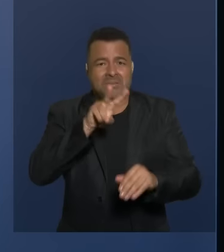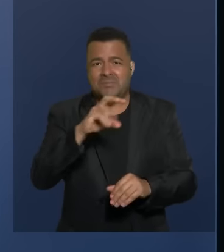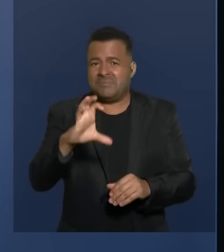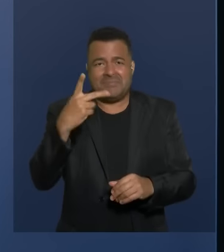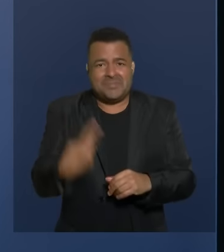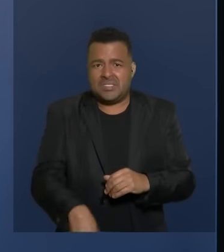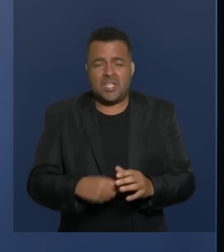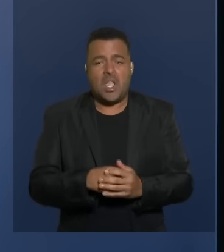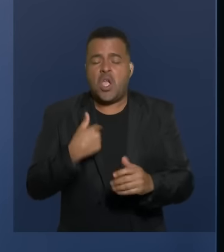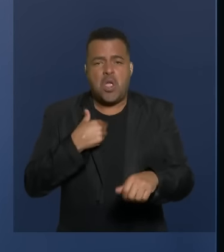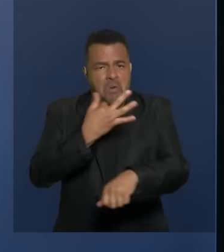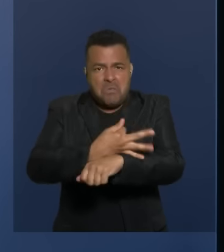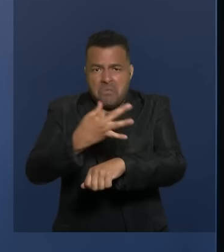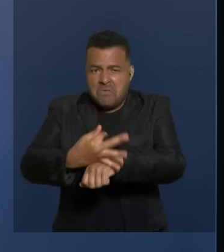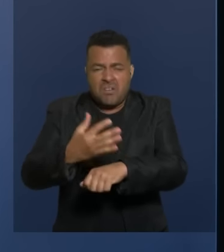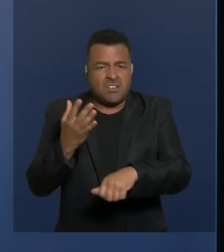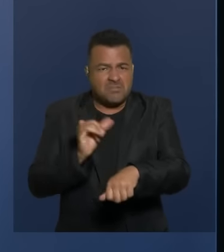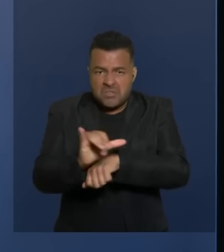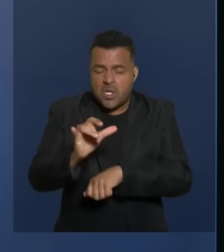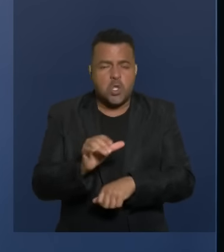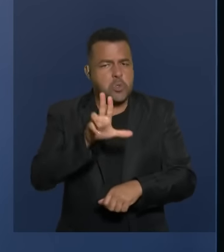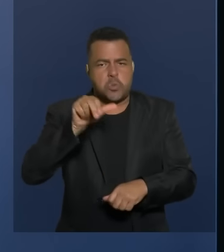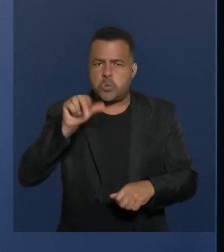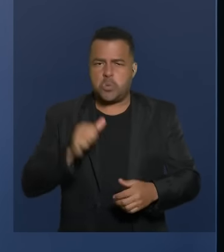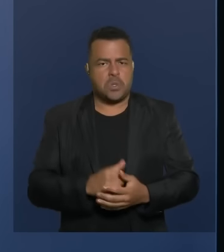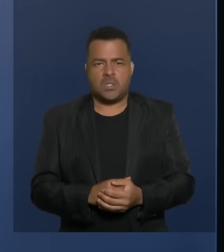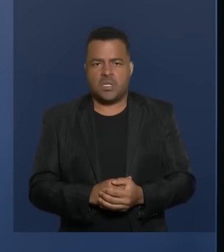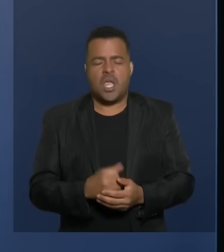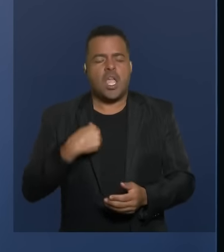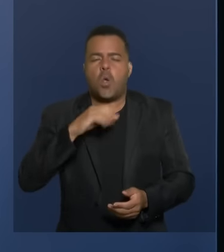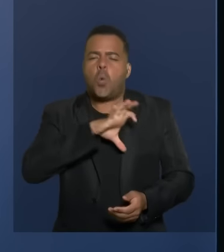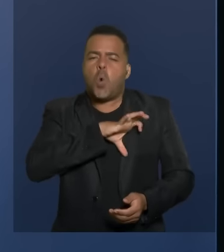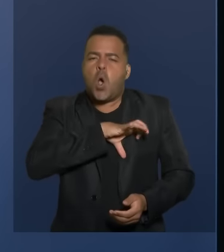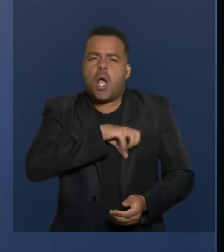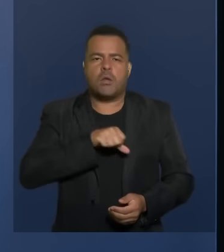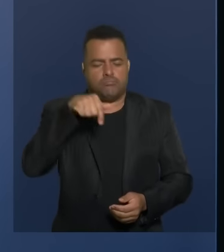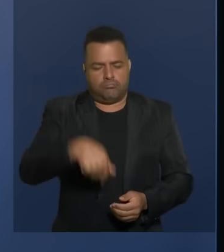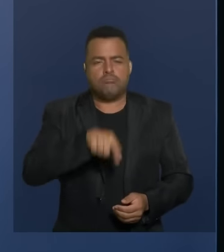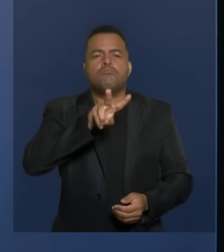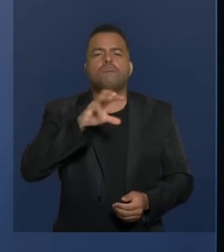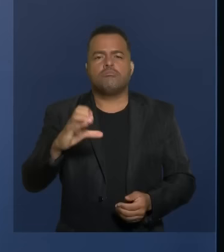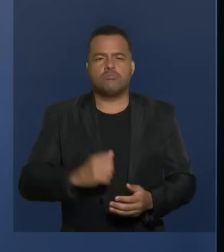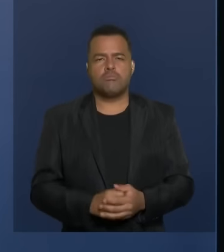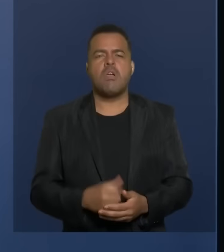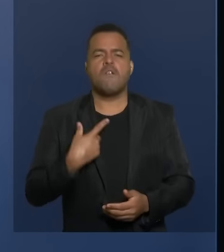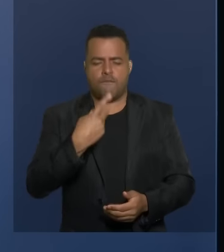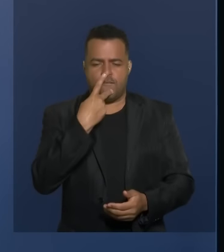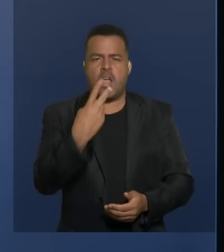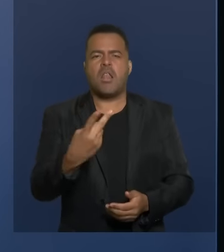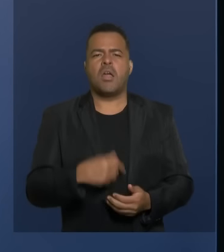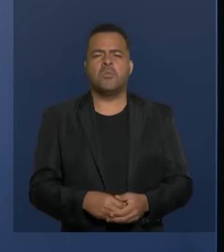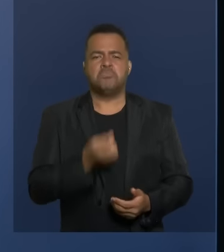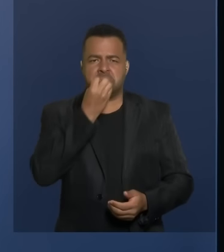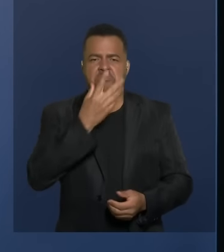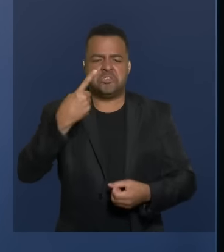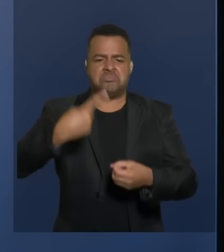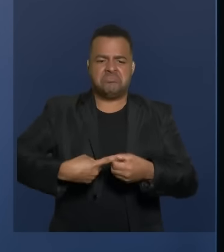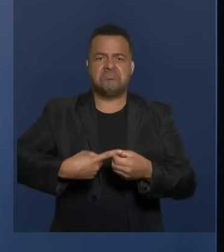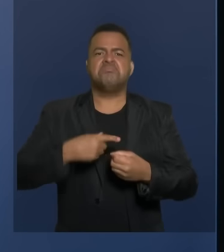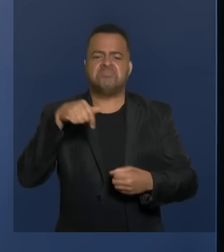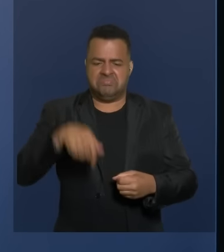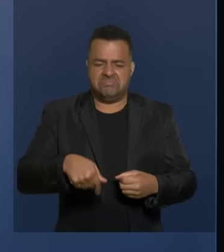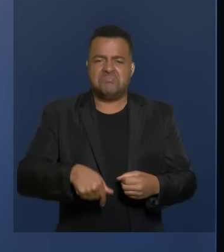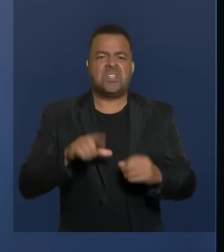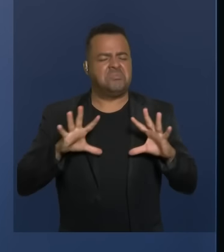Foram todos aprovados, porque eu amo a nossa cidade. E quero dizer que uma boa cidade é uma cidade feita